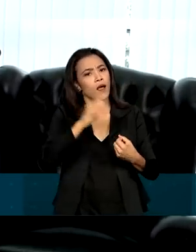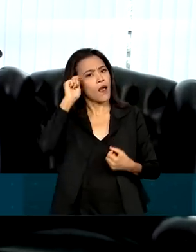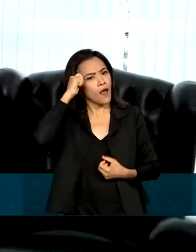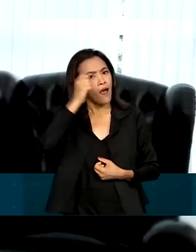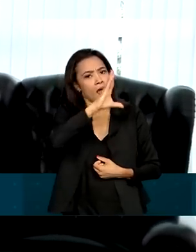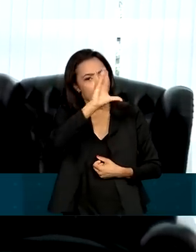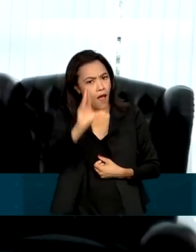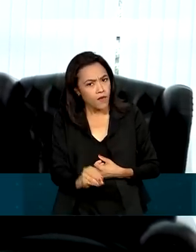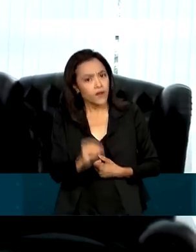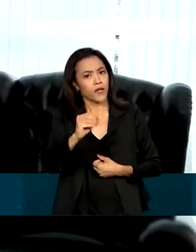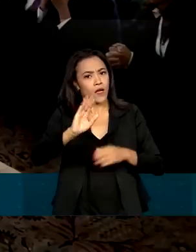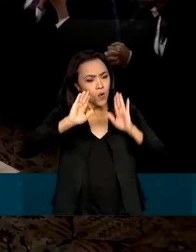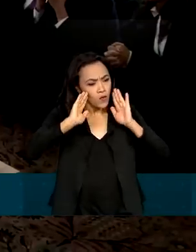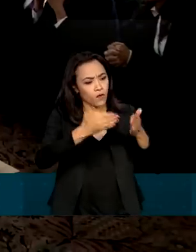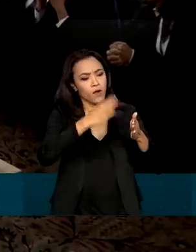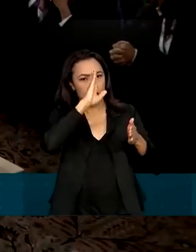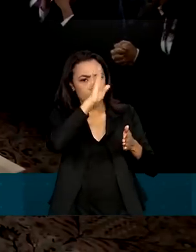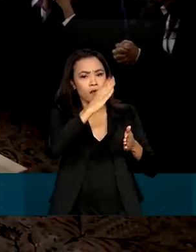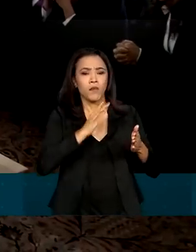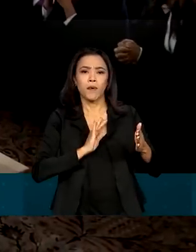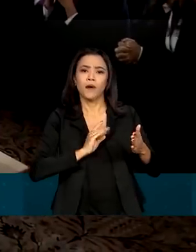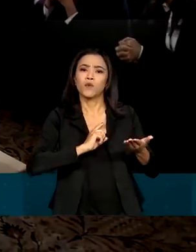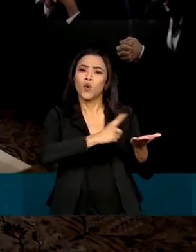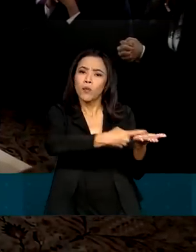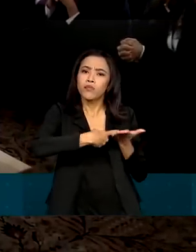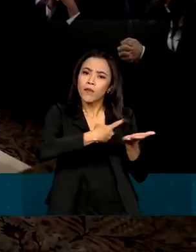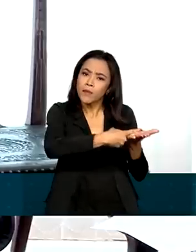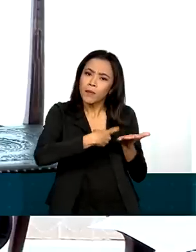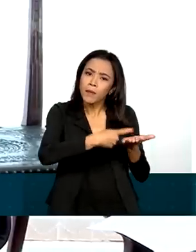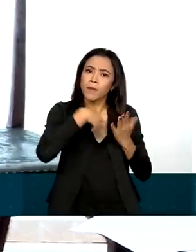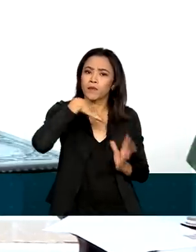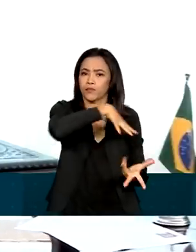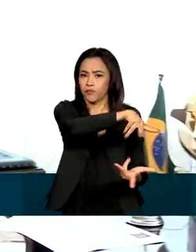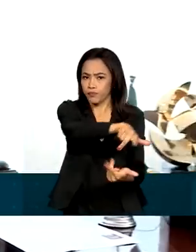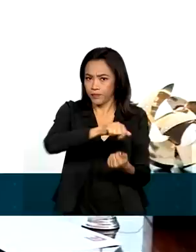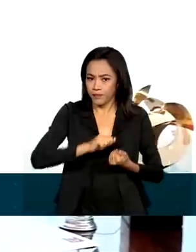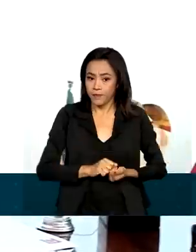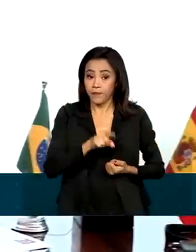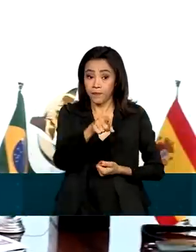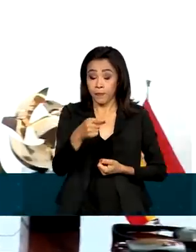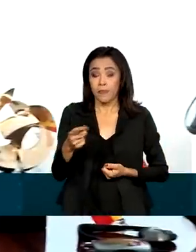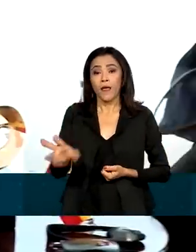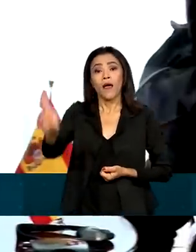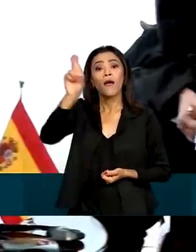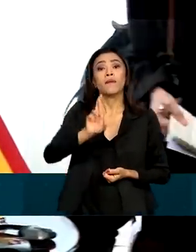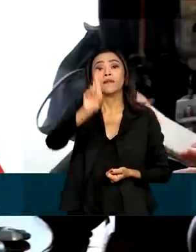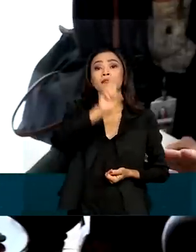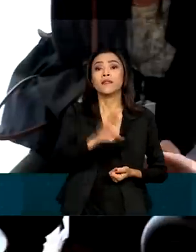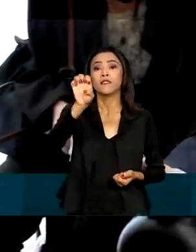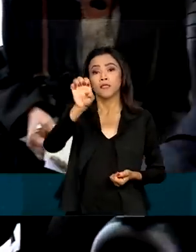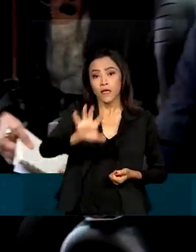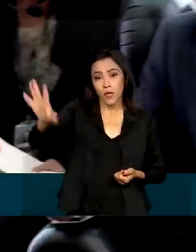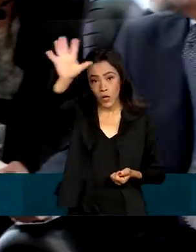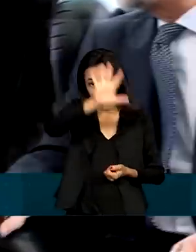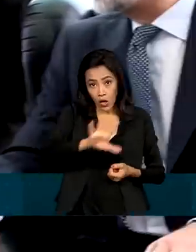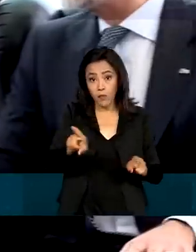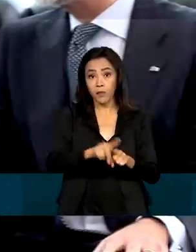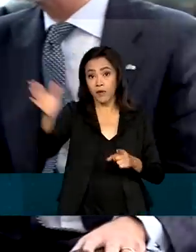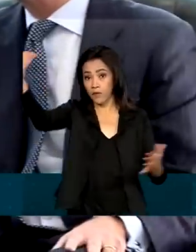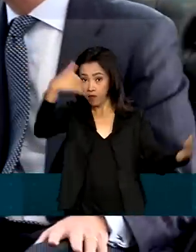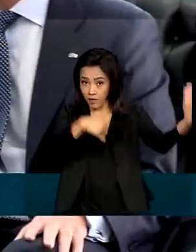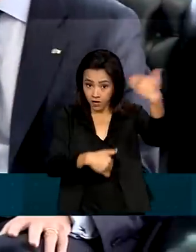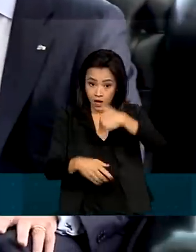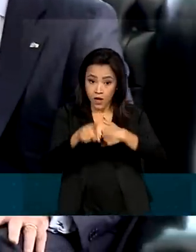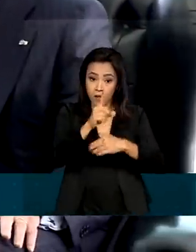como uma prioridade em suas relações com o mundo. Representantes de países europeus também estiveram com o presidente Lula,